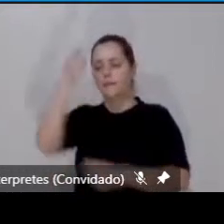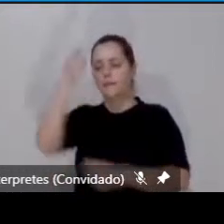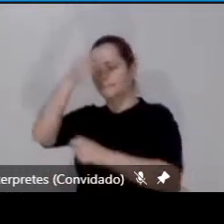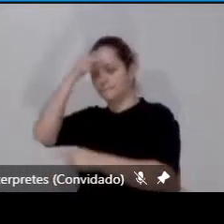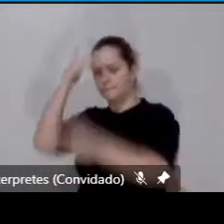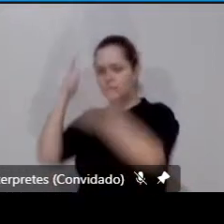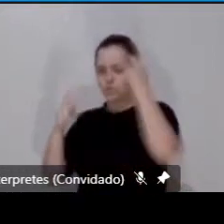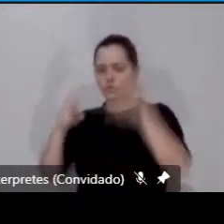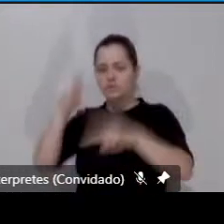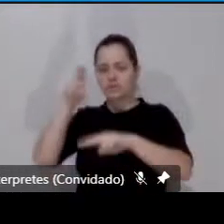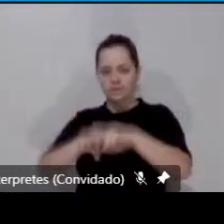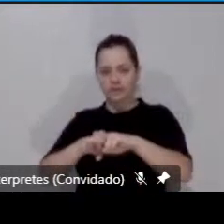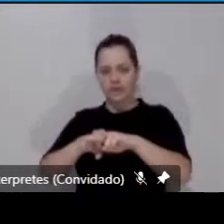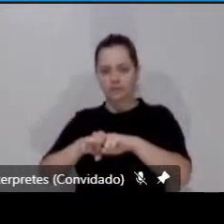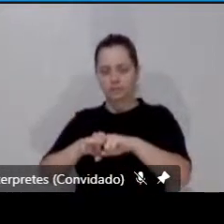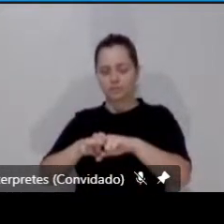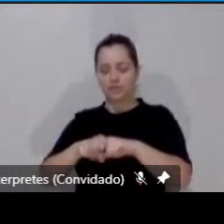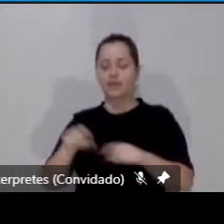carro está vazio.